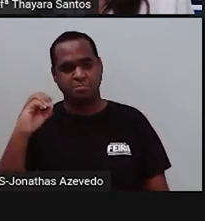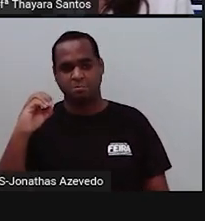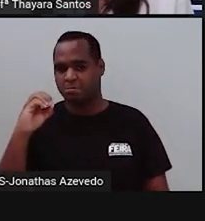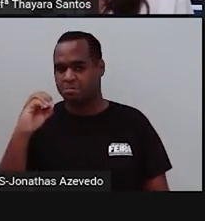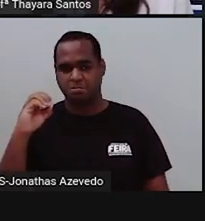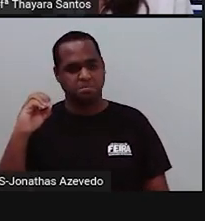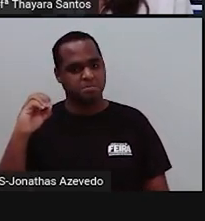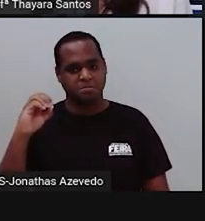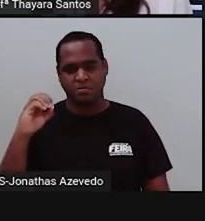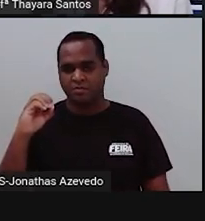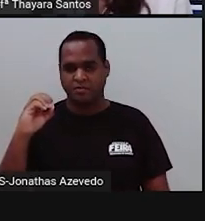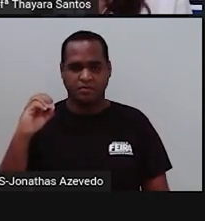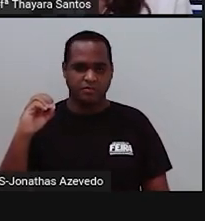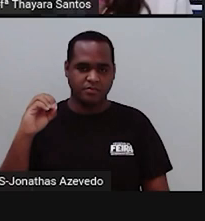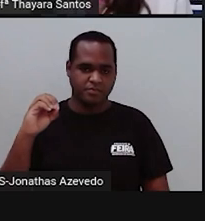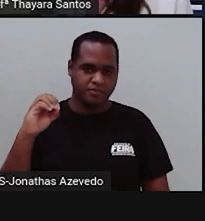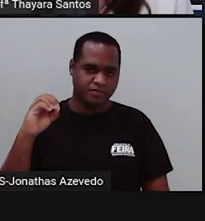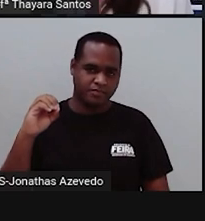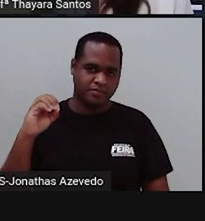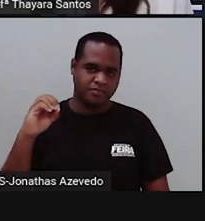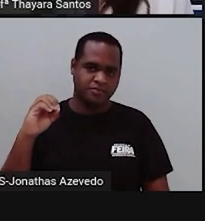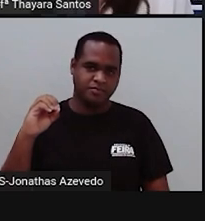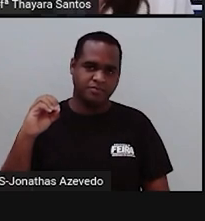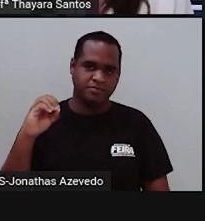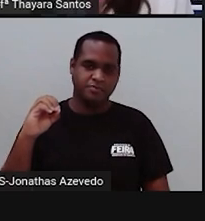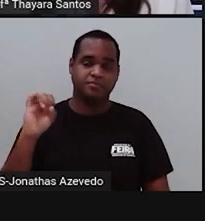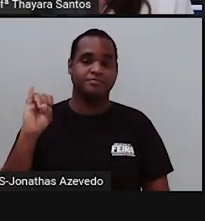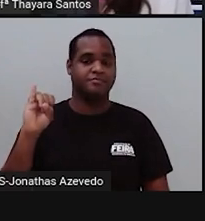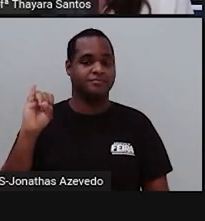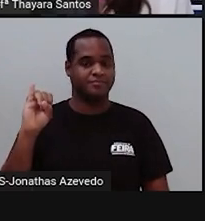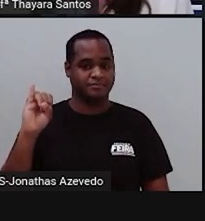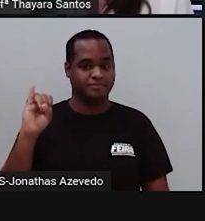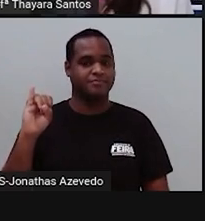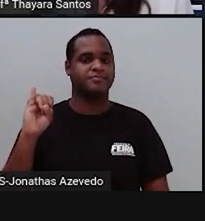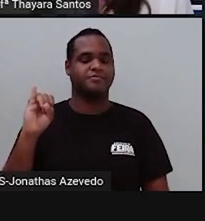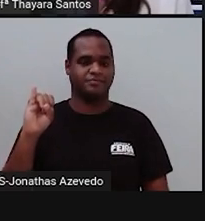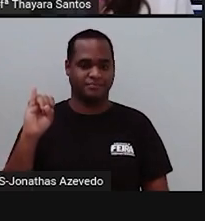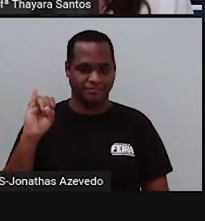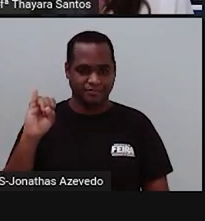Ó, meu bonequinho já tá aí por um fio.